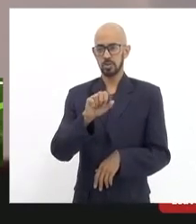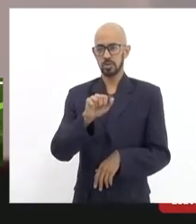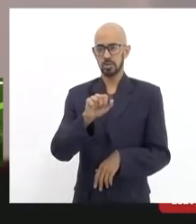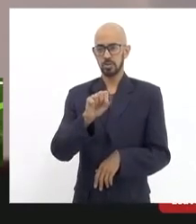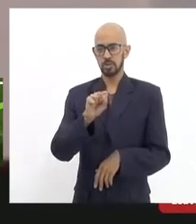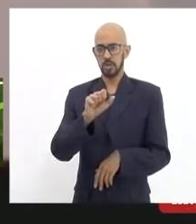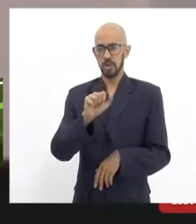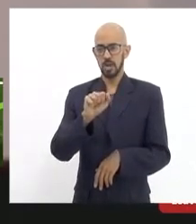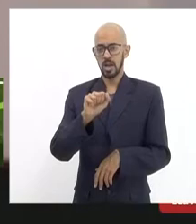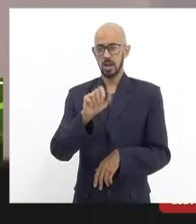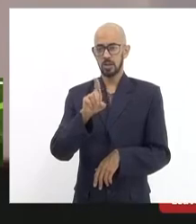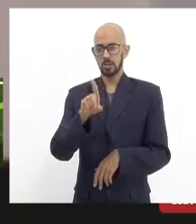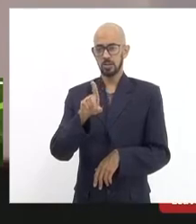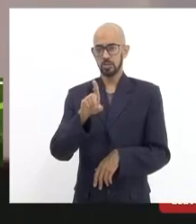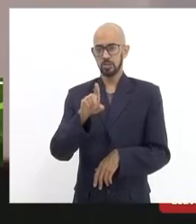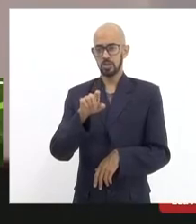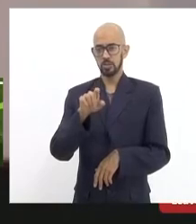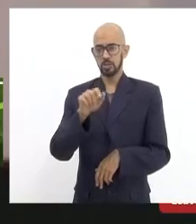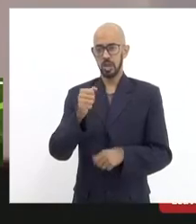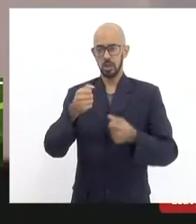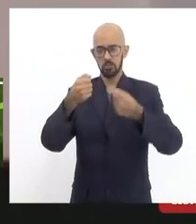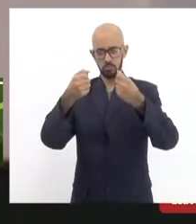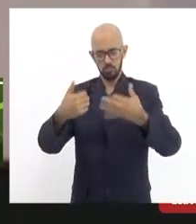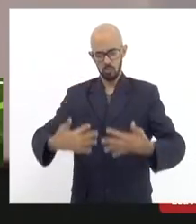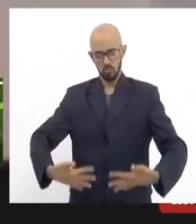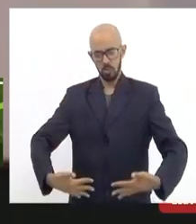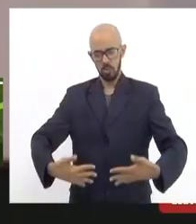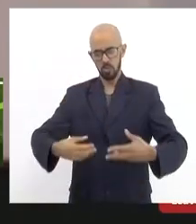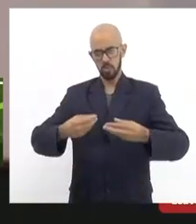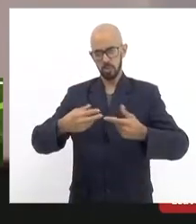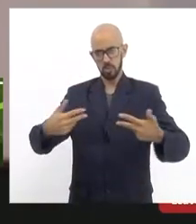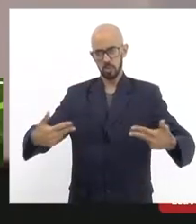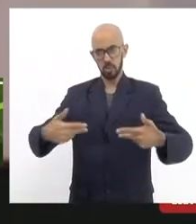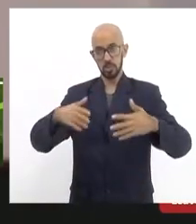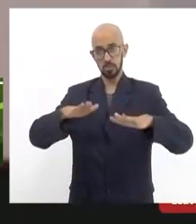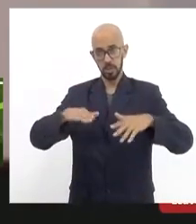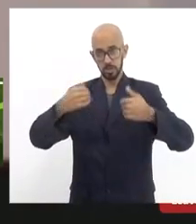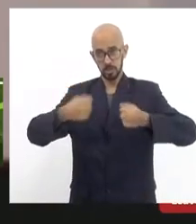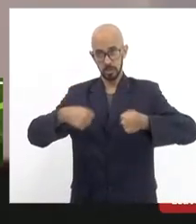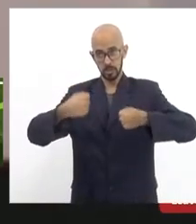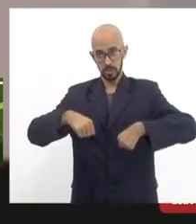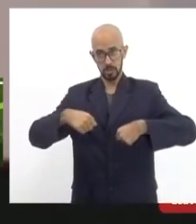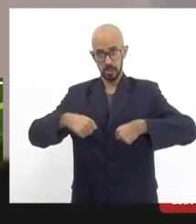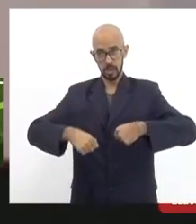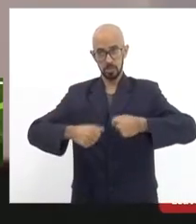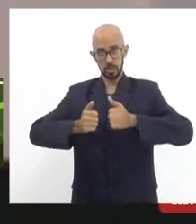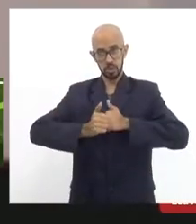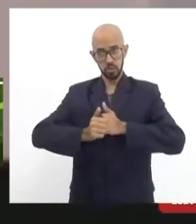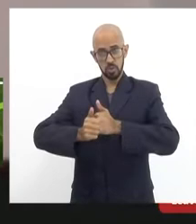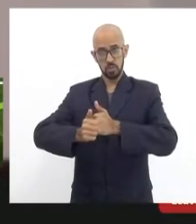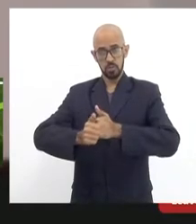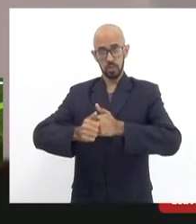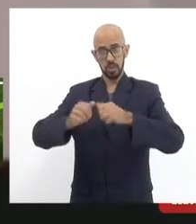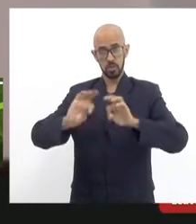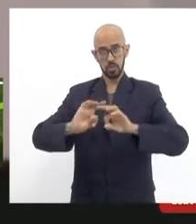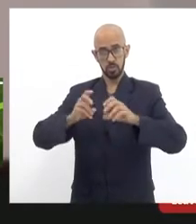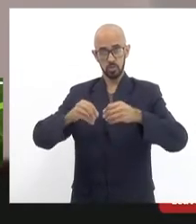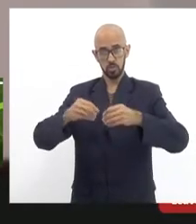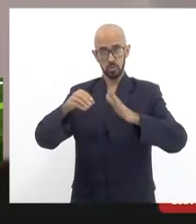necessária detalhada longa mas muito necessária para dar esse acompanhamento detalhado de todo esse processo